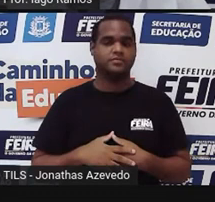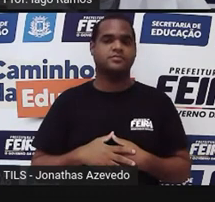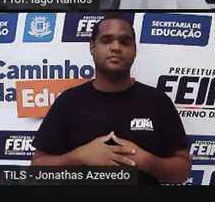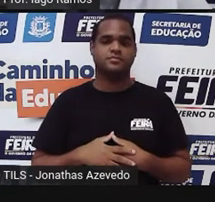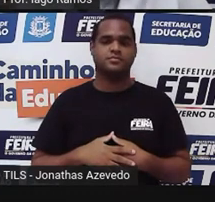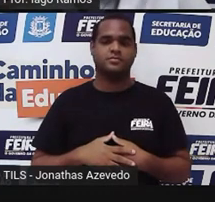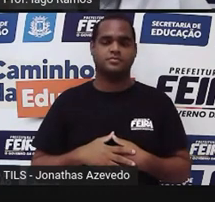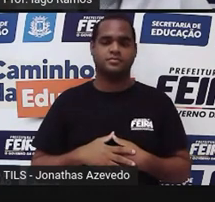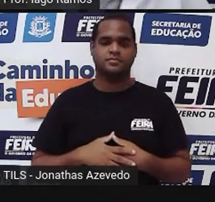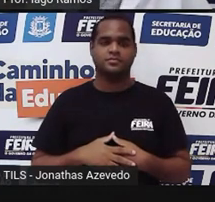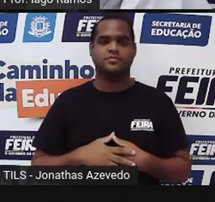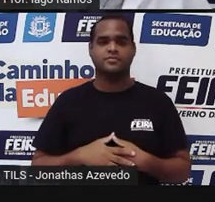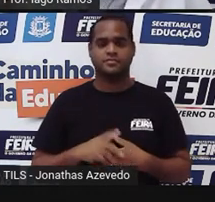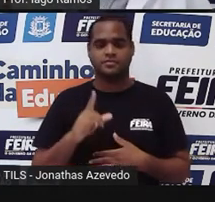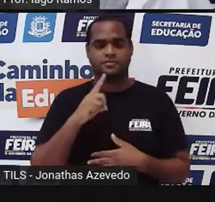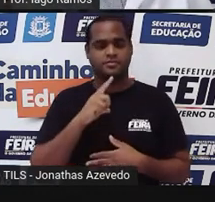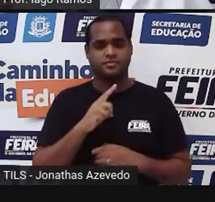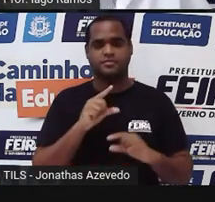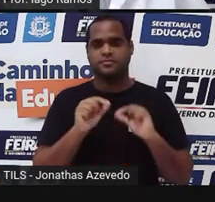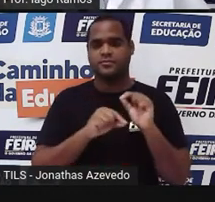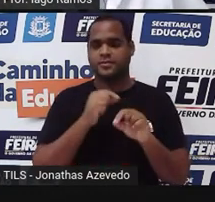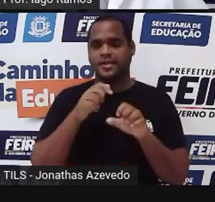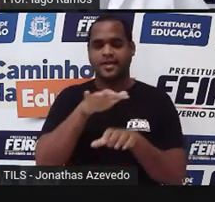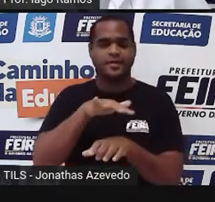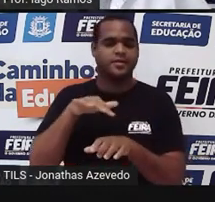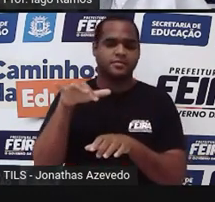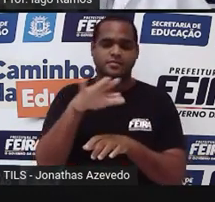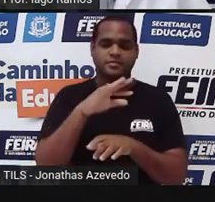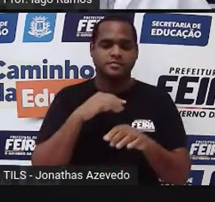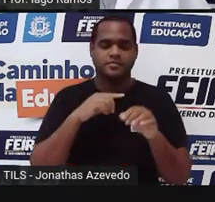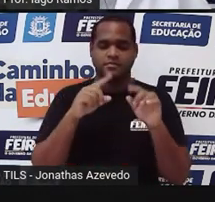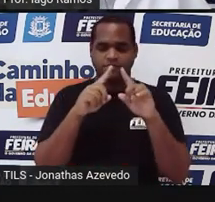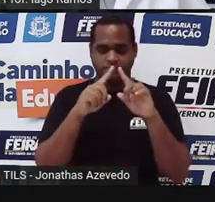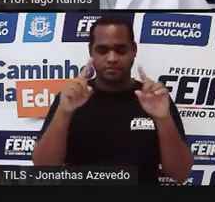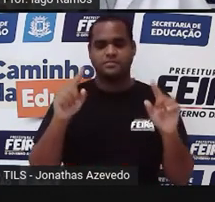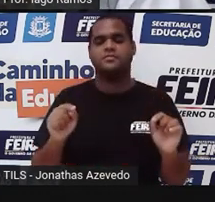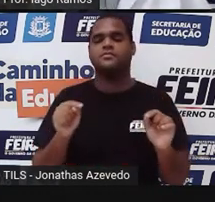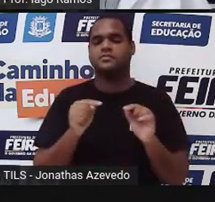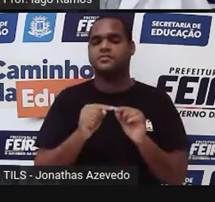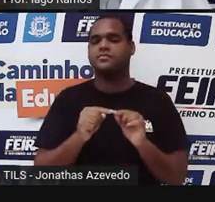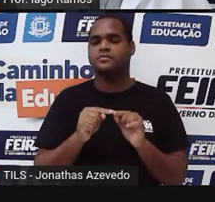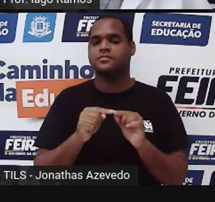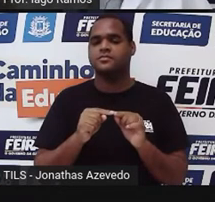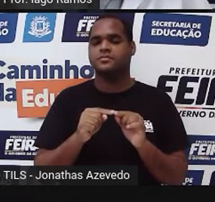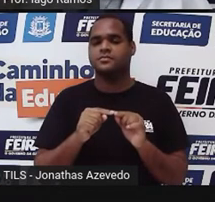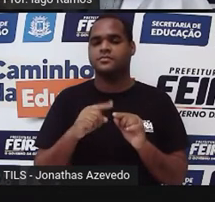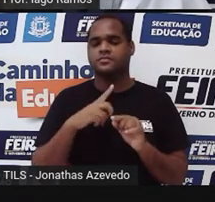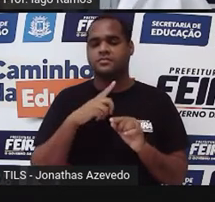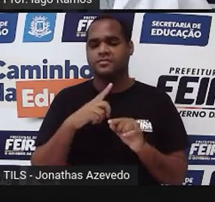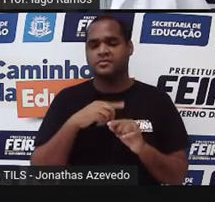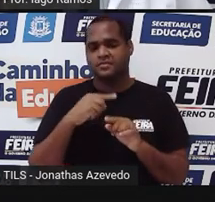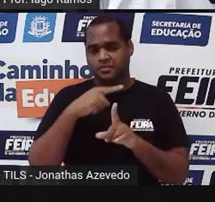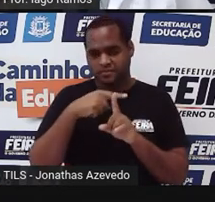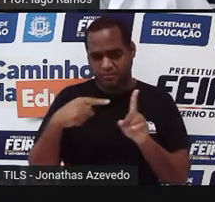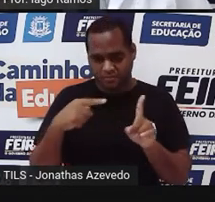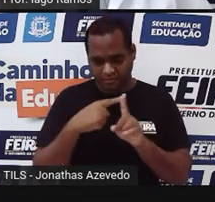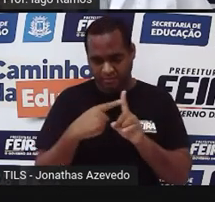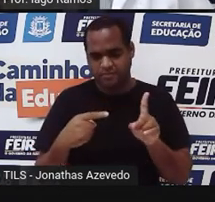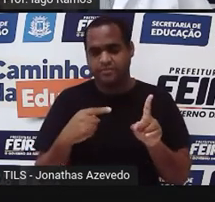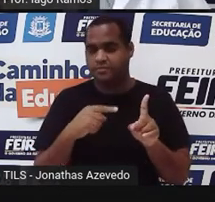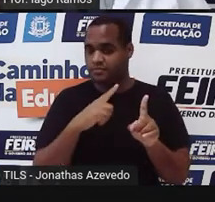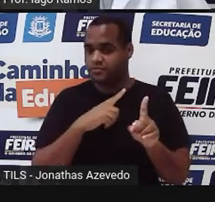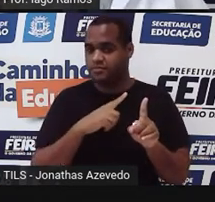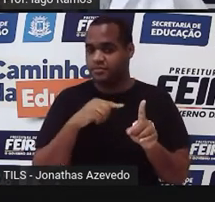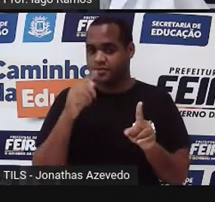metade, é a área do retângulo. Só que tem que colocar a área da metade, porque ali tá dizendo, ó, metade. Eu até circulei,